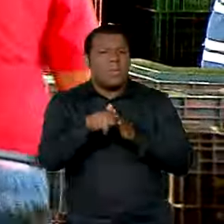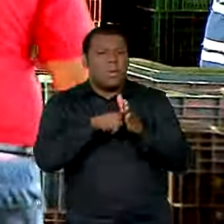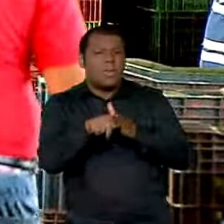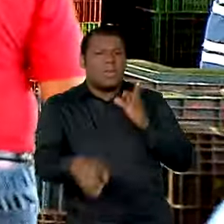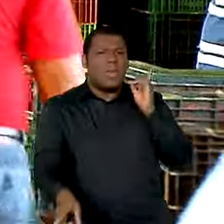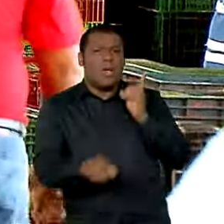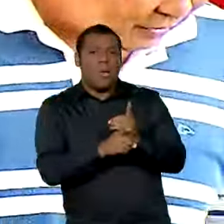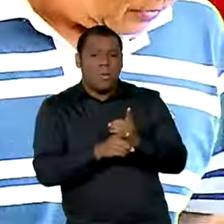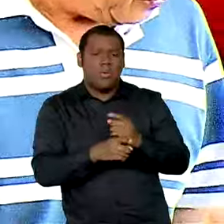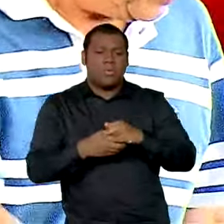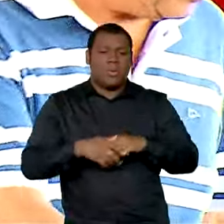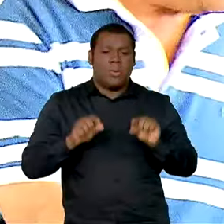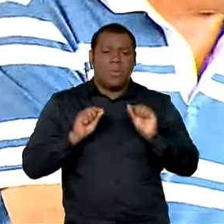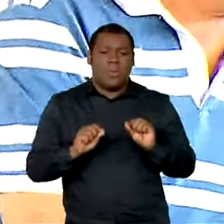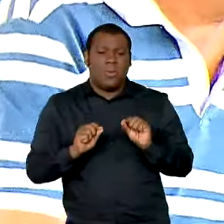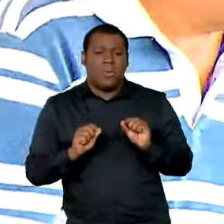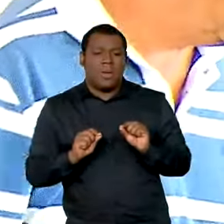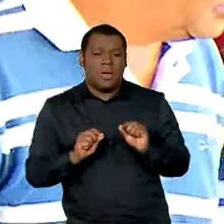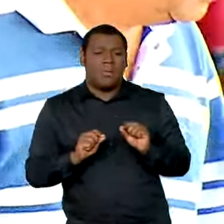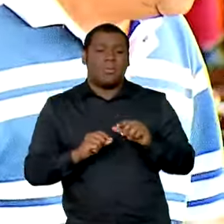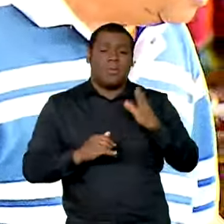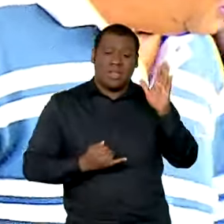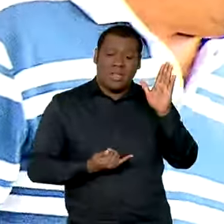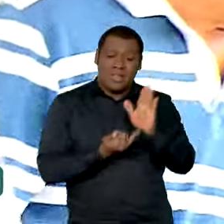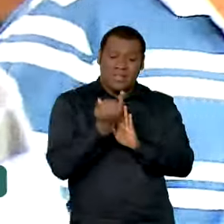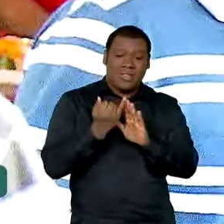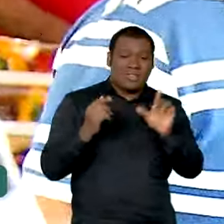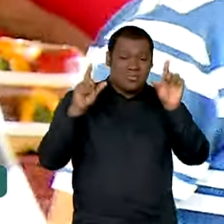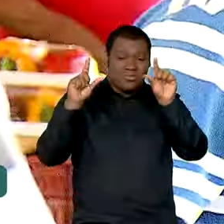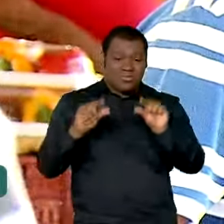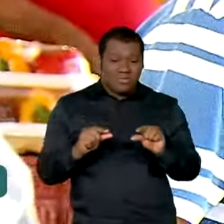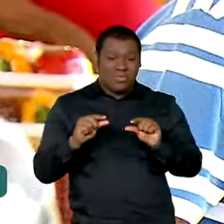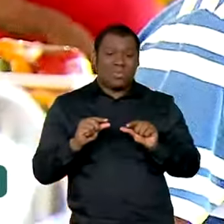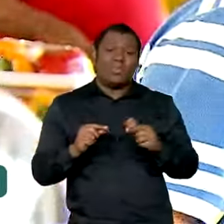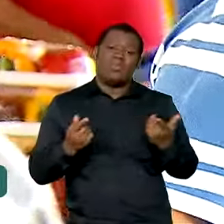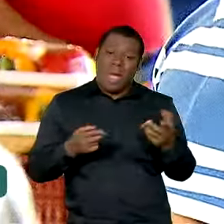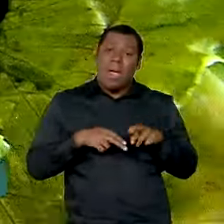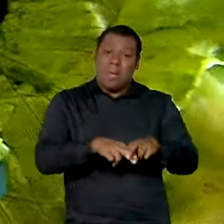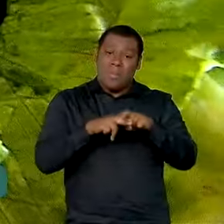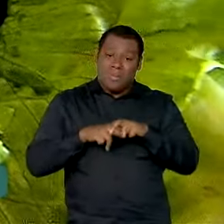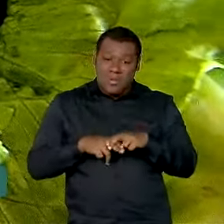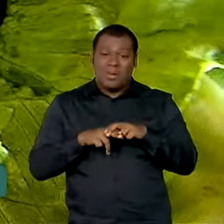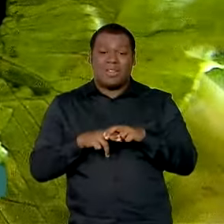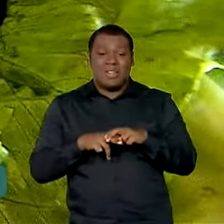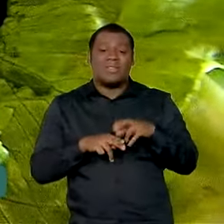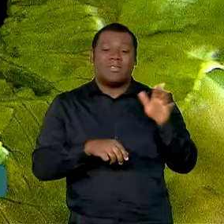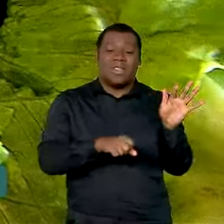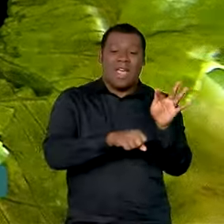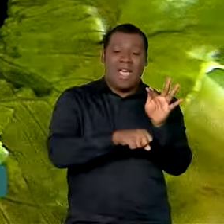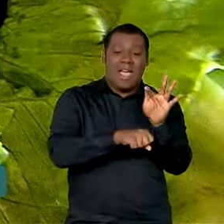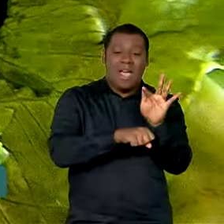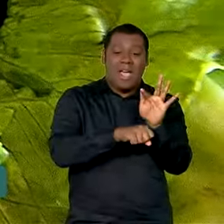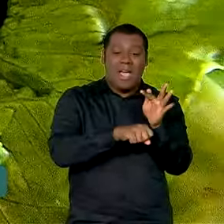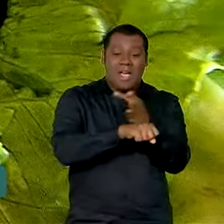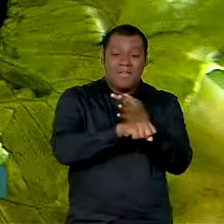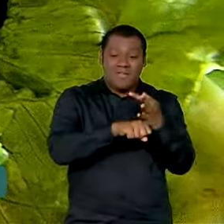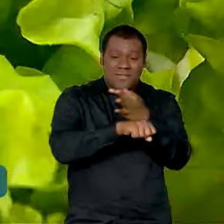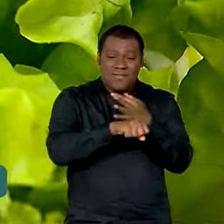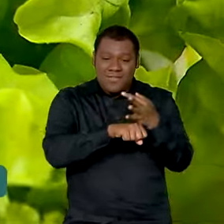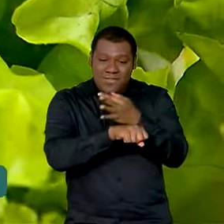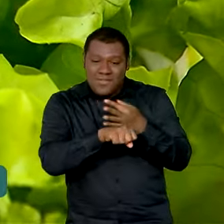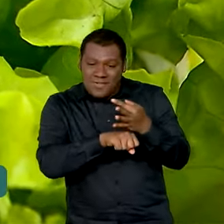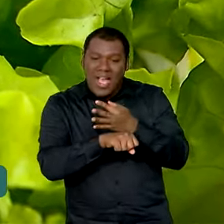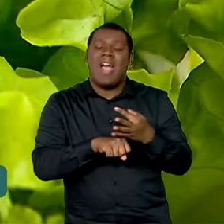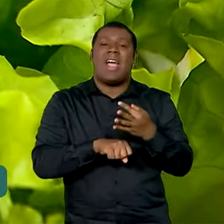consumo do tubérculo foi maior devido aos pratos típicos do feriado da quaresma. A alface também baixou de